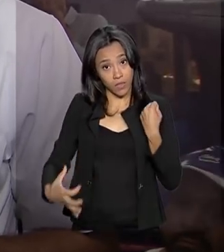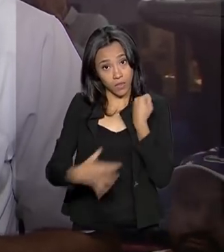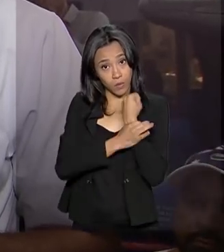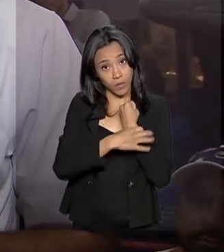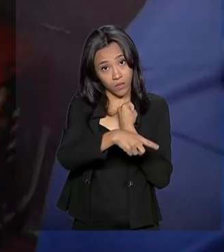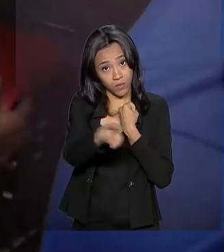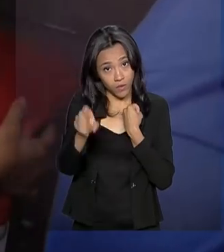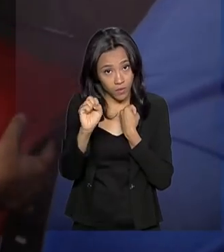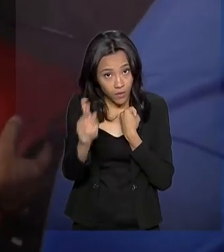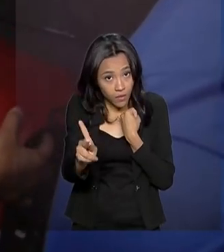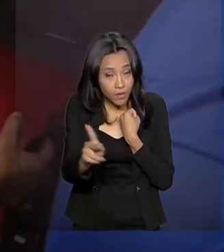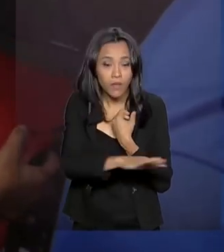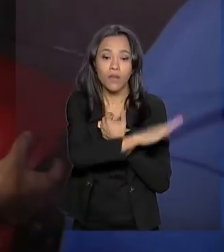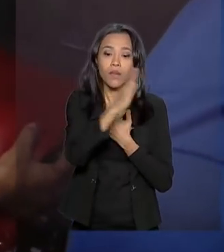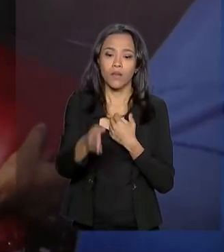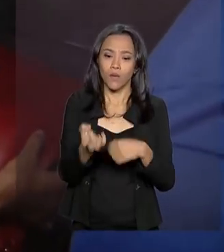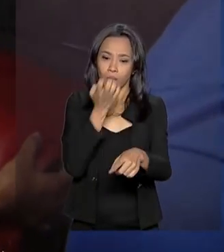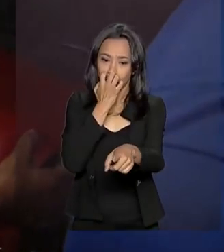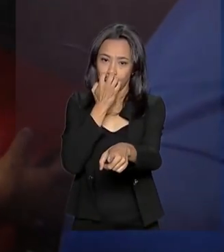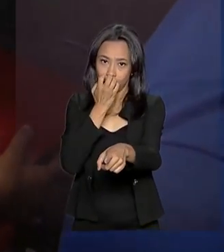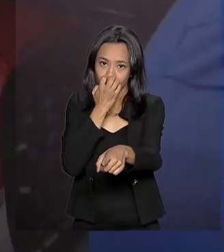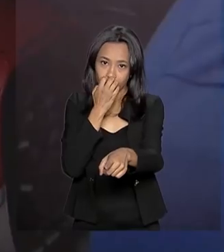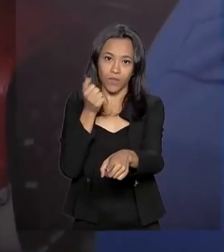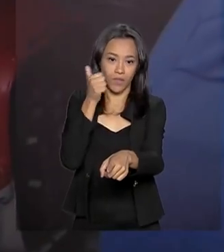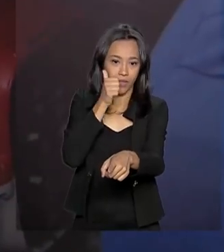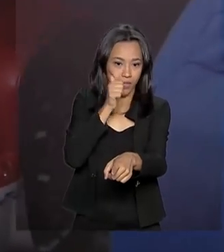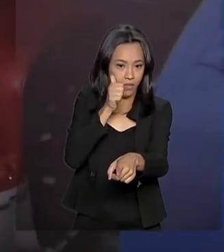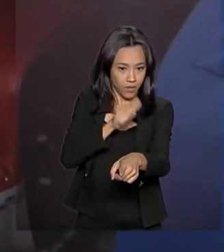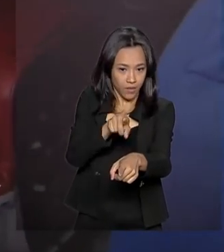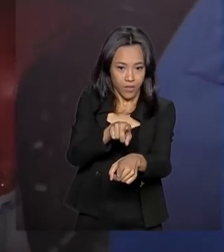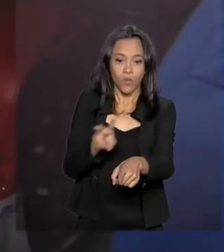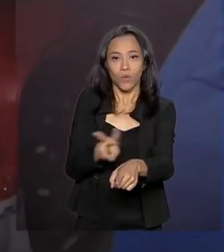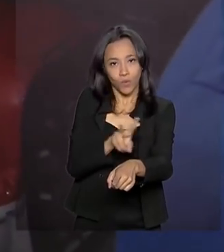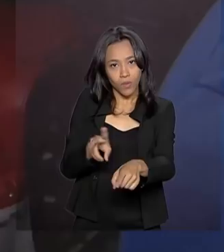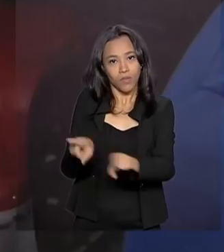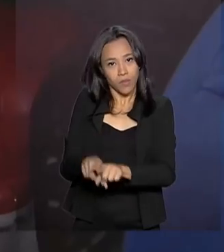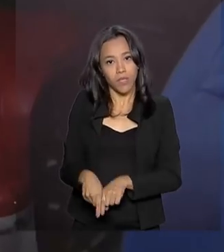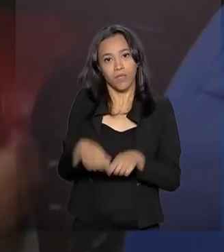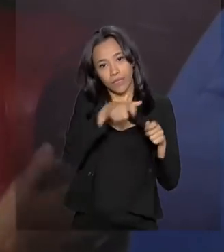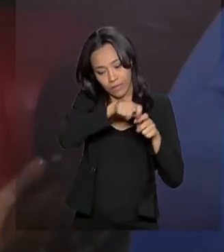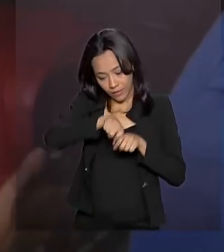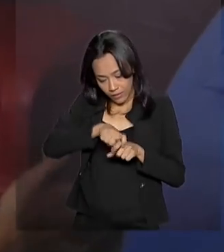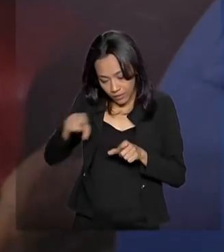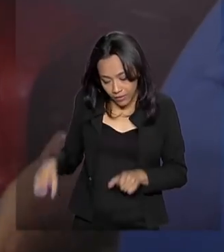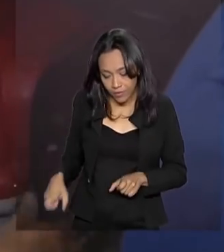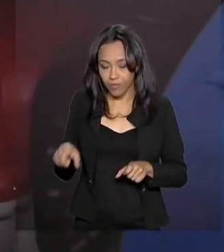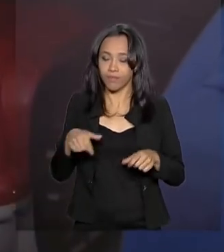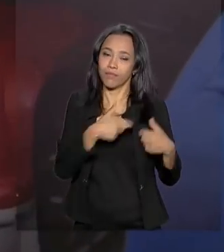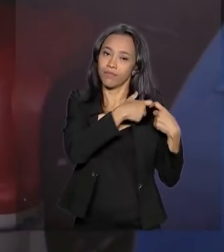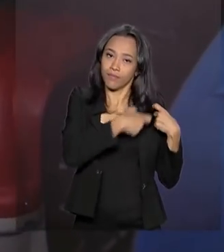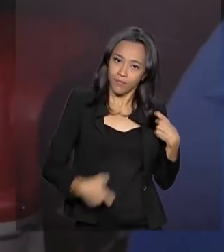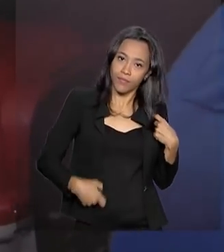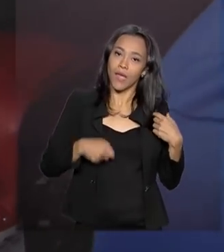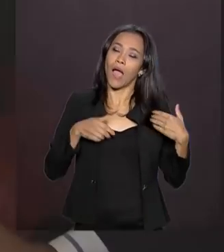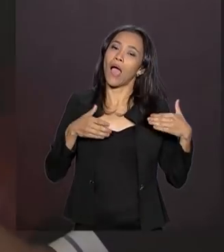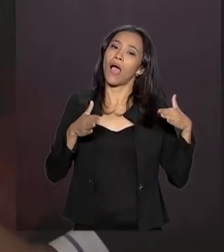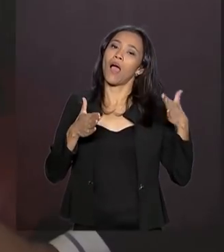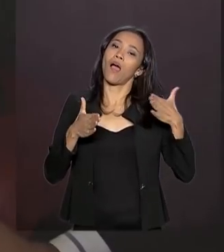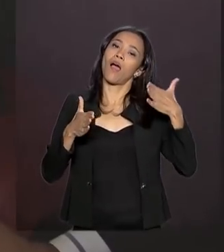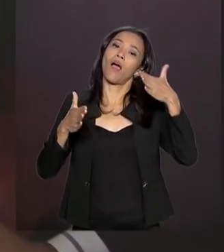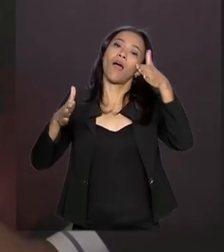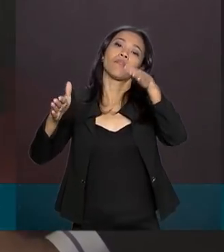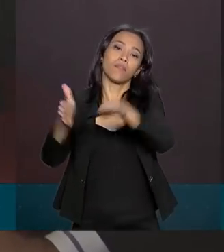vocês mesmos, tá bom? O cachorrinho e a dona viajarão com o cinto de segurança de São Paulo até o Rio de Janeiro.